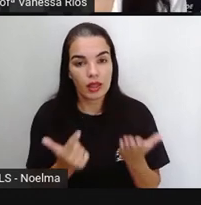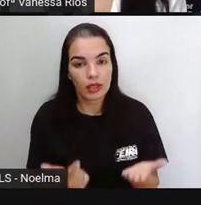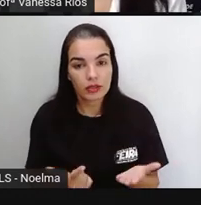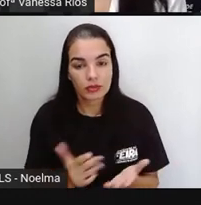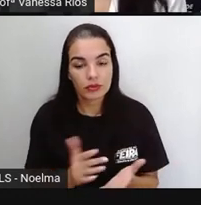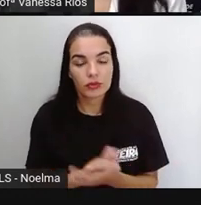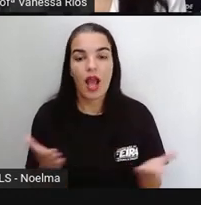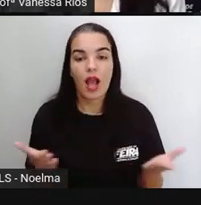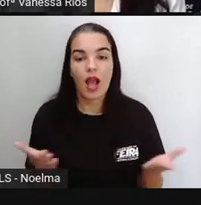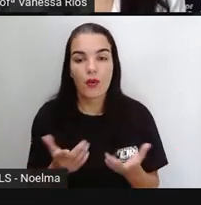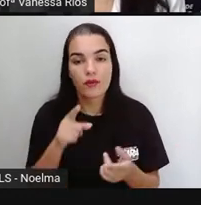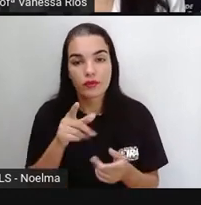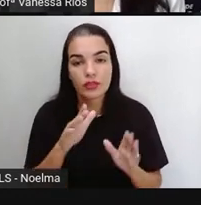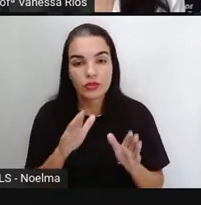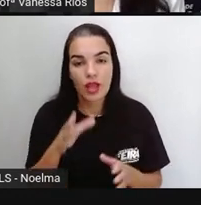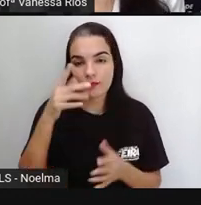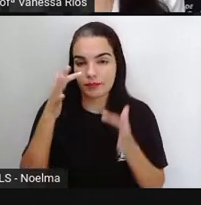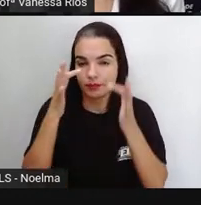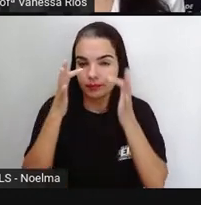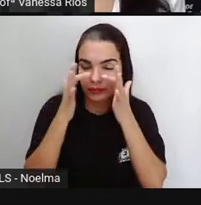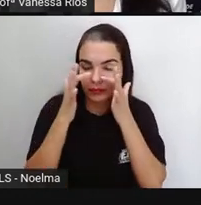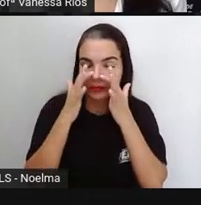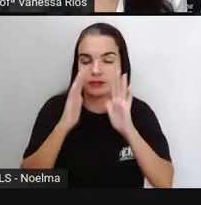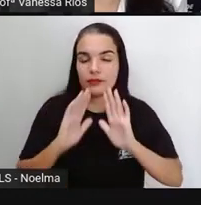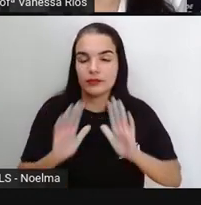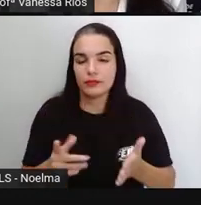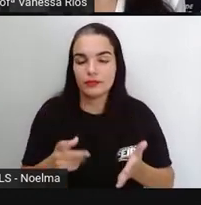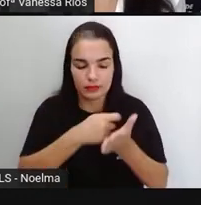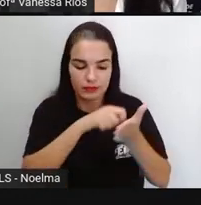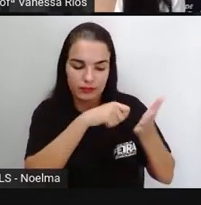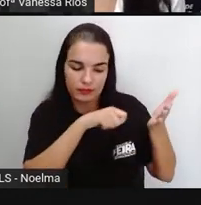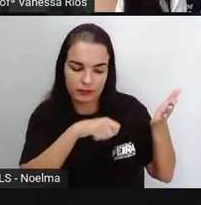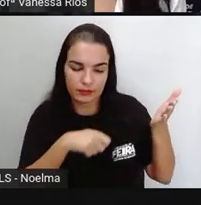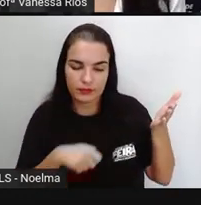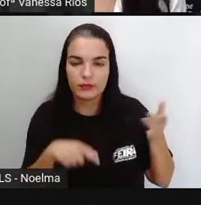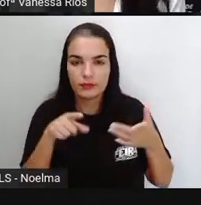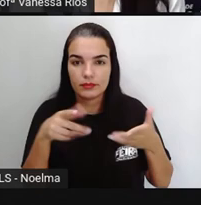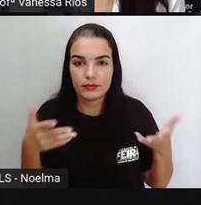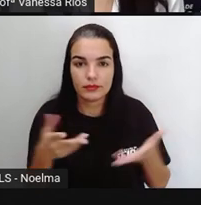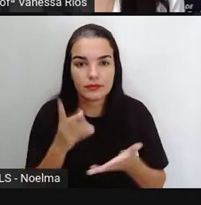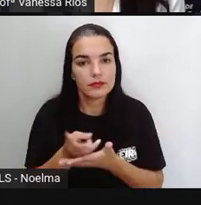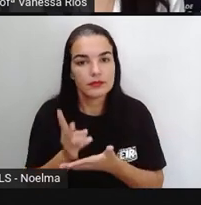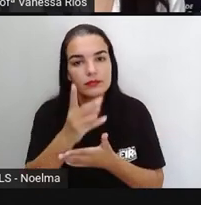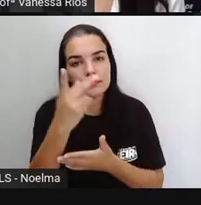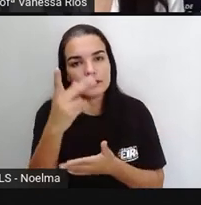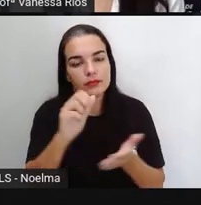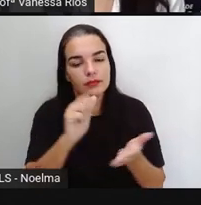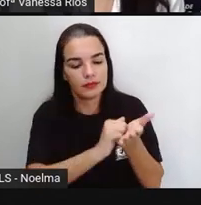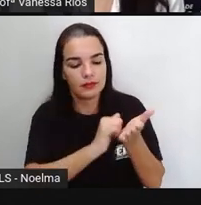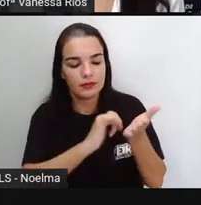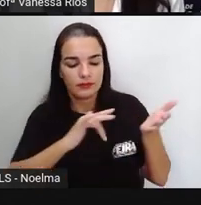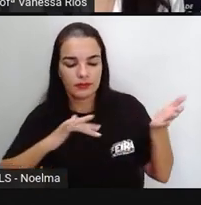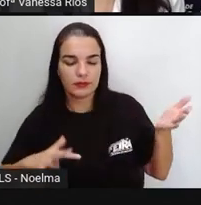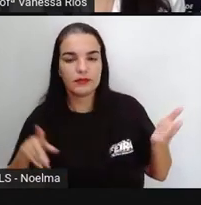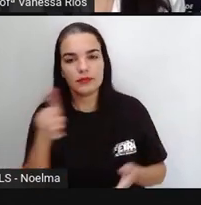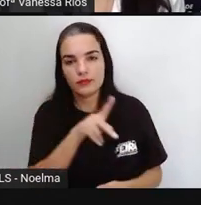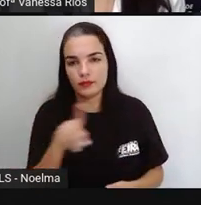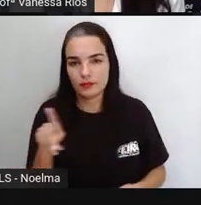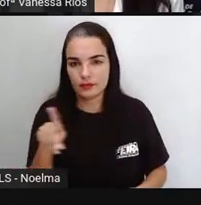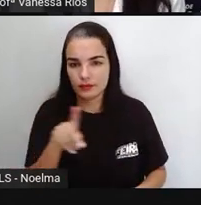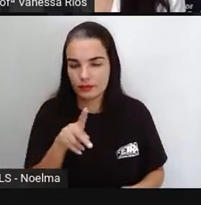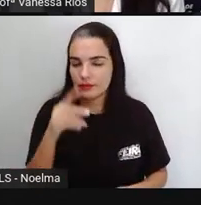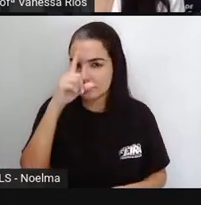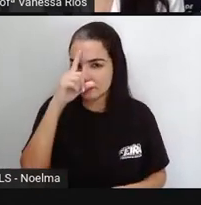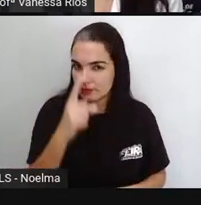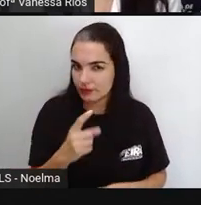a partir daquilo que você prestou atenção que você anotou você agora vai dar continuidade com a atividade que a sua ou